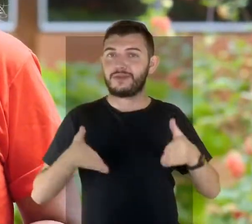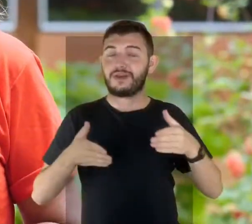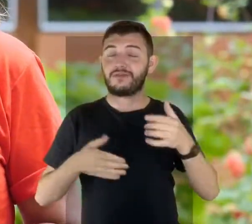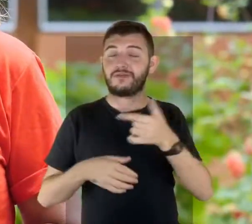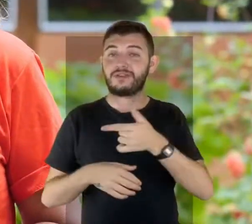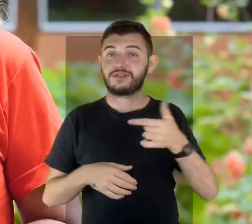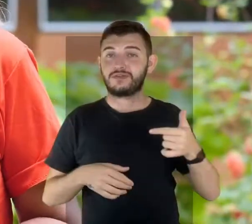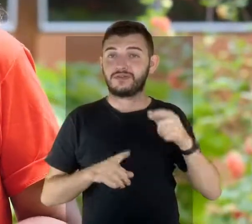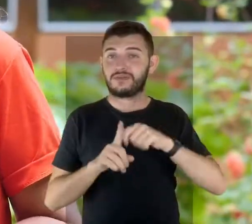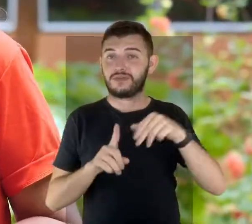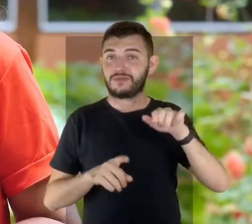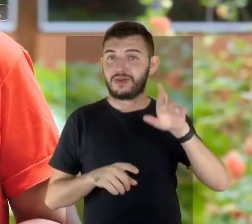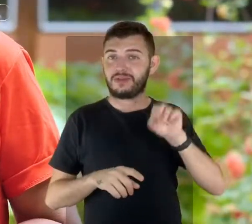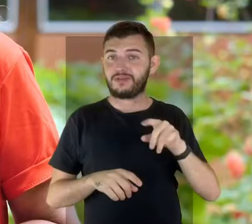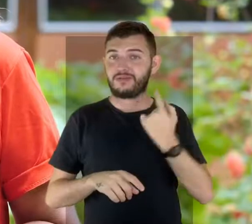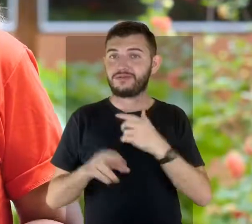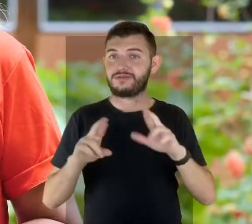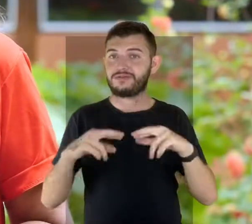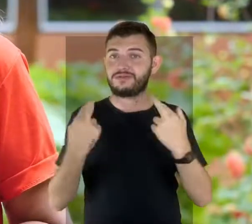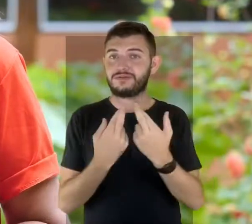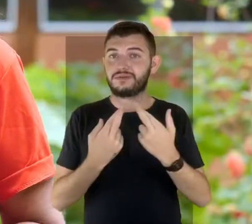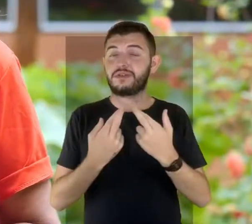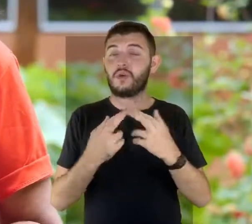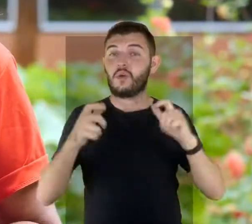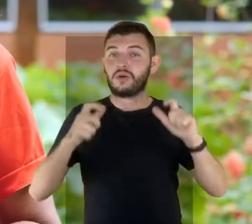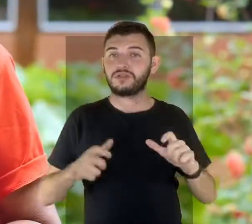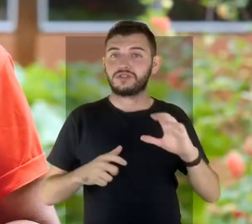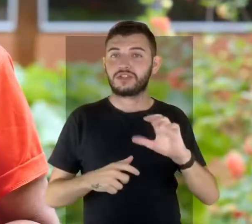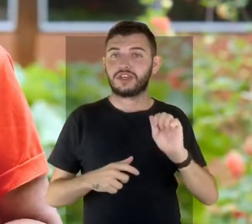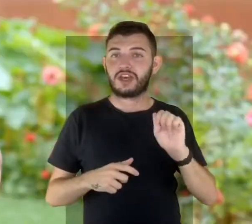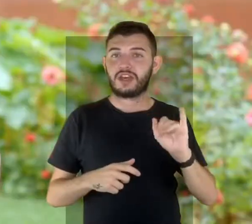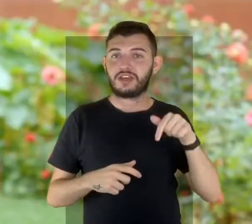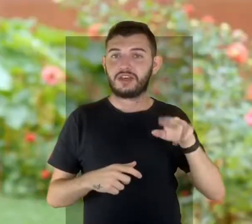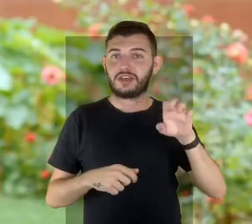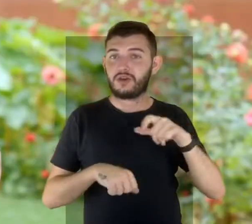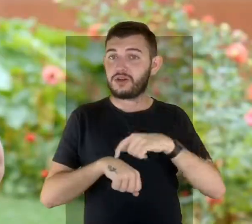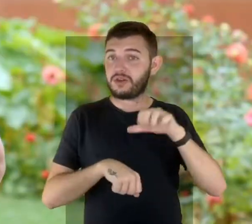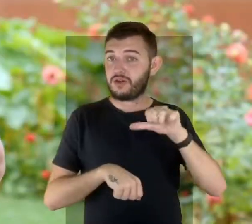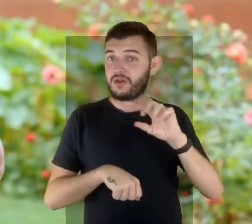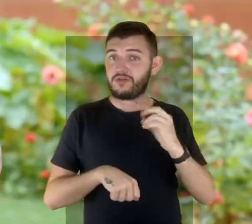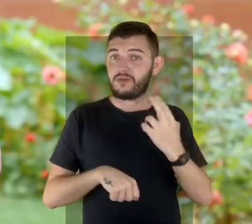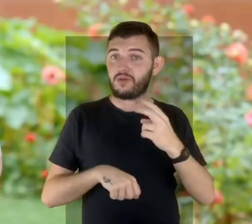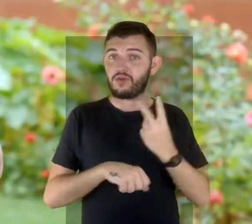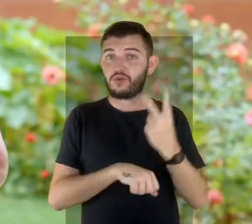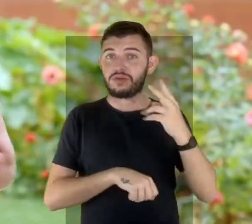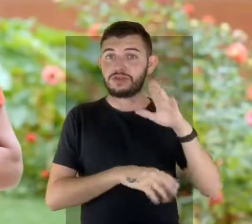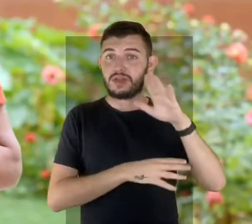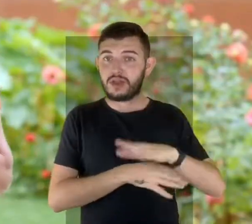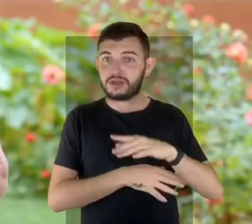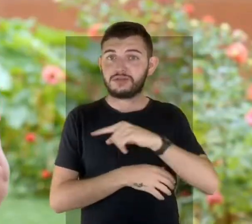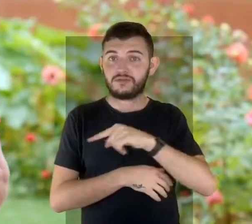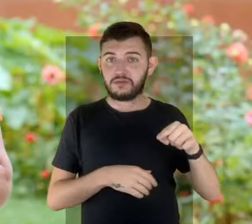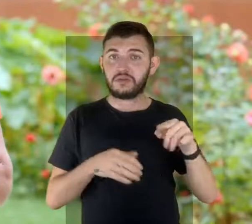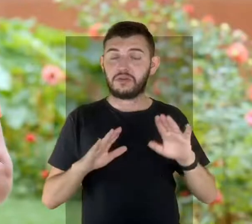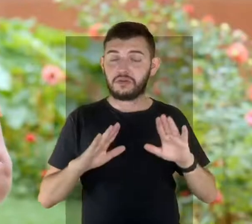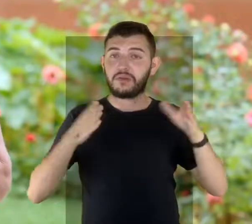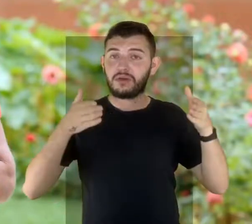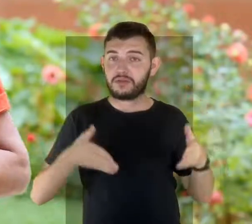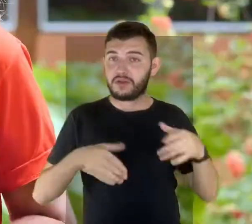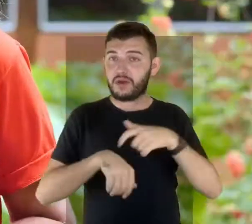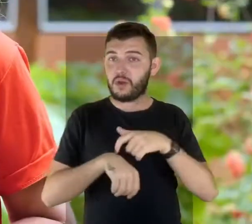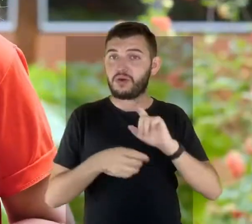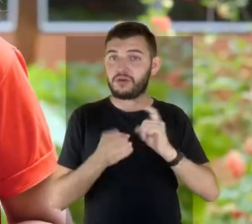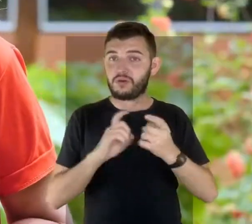nossa Assembleia Regional. Vai acontecer no CAIC às 9h e às 14h. Portanto, dá para todo mundo participar no horário da sua